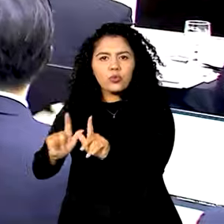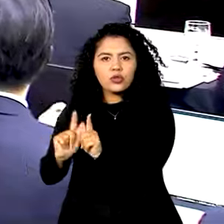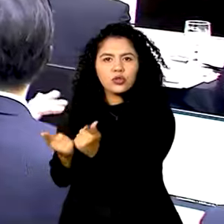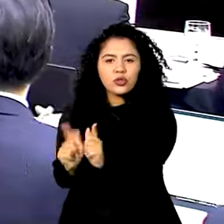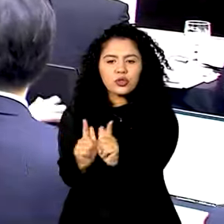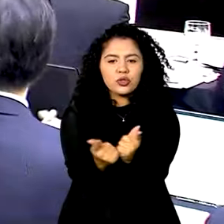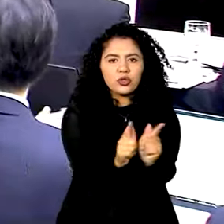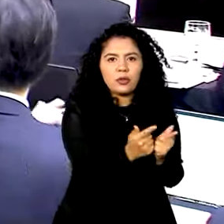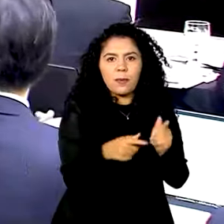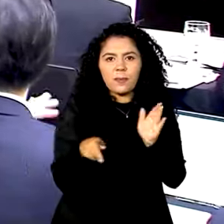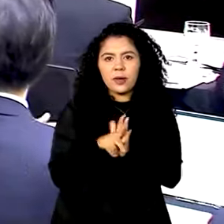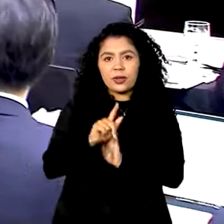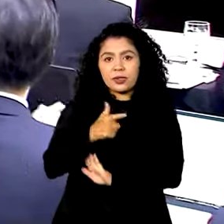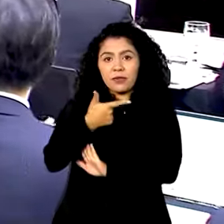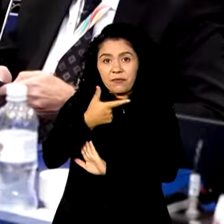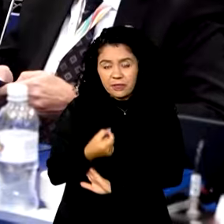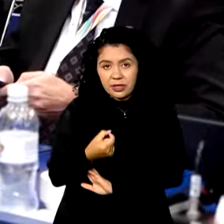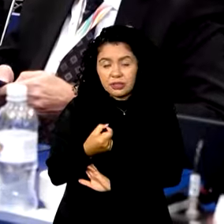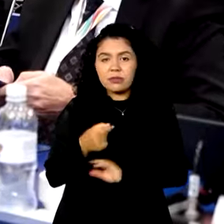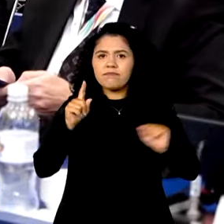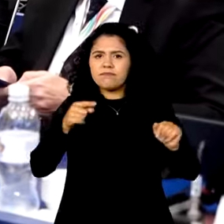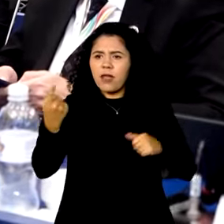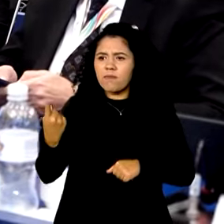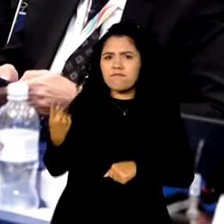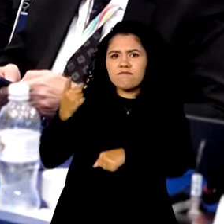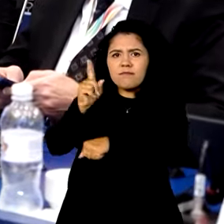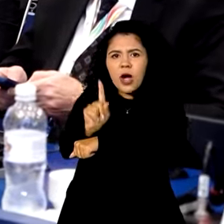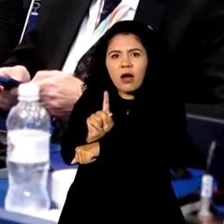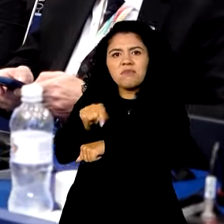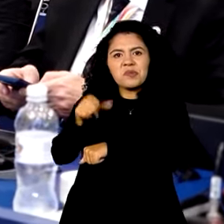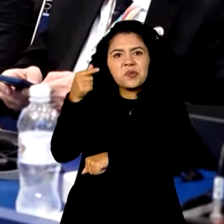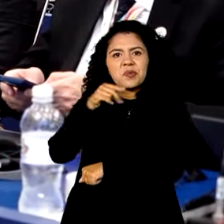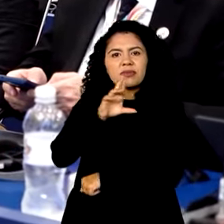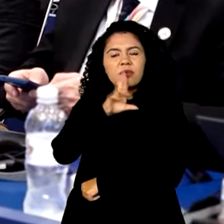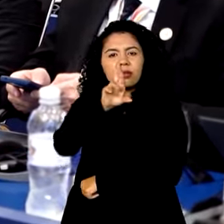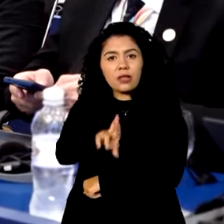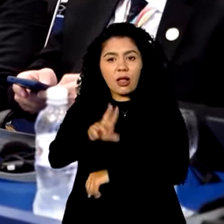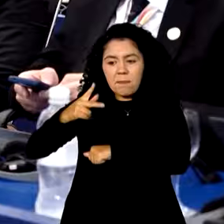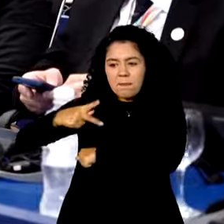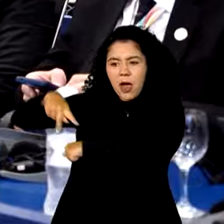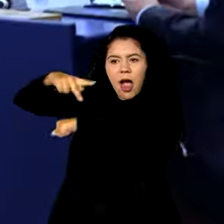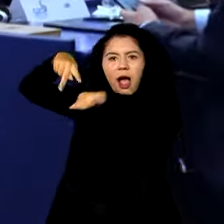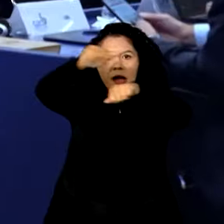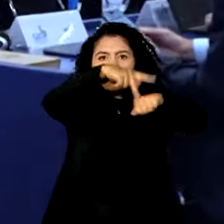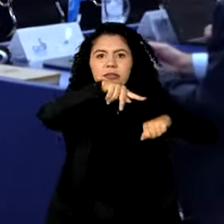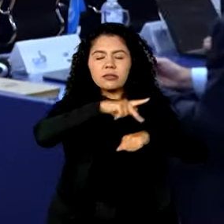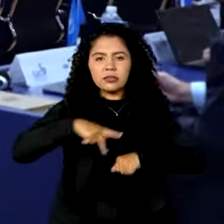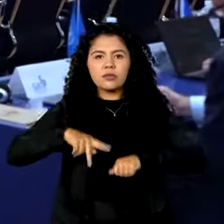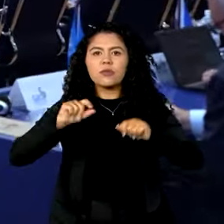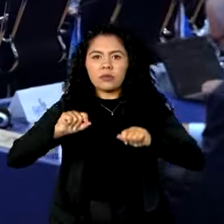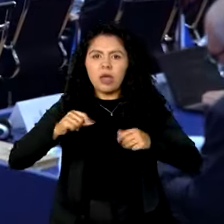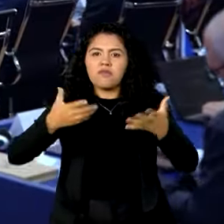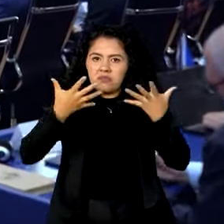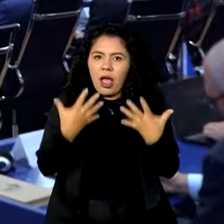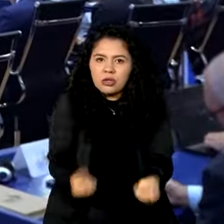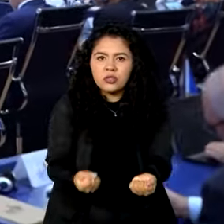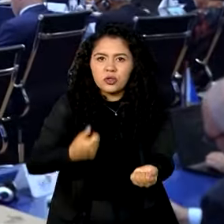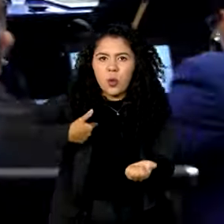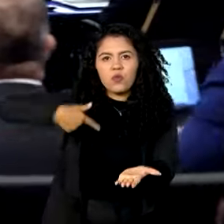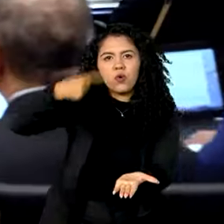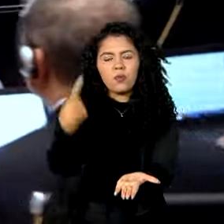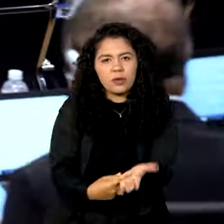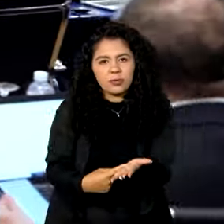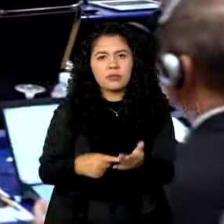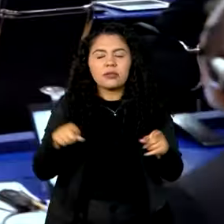do G20. Esse protagonismo deu resultado. Os países anunciaram compromisso para acelerar e ampliar